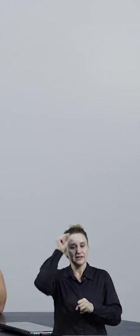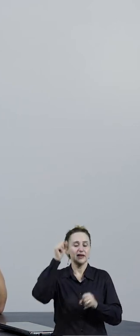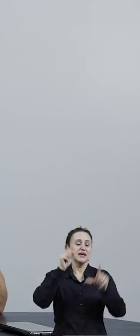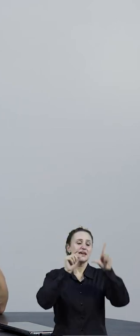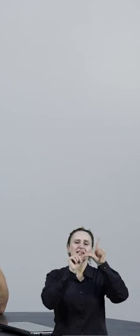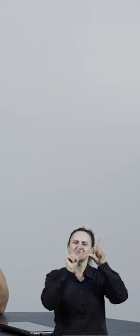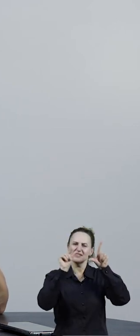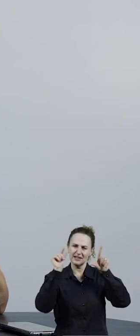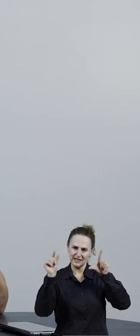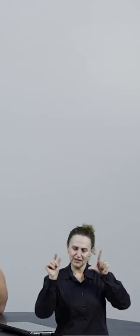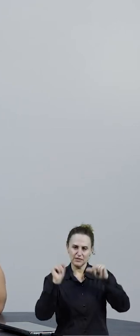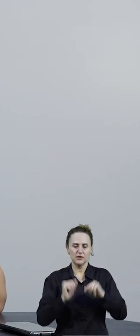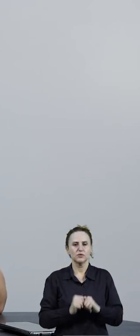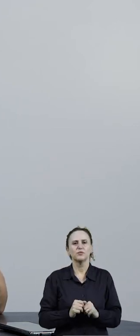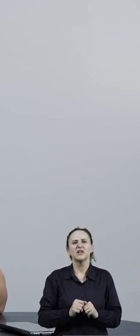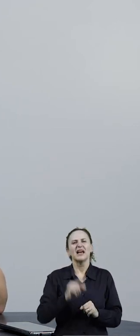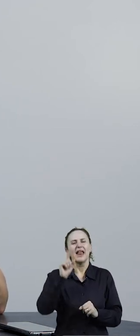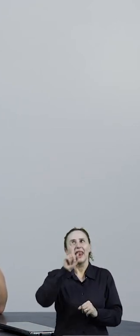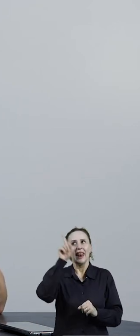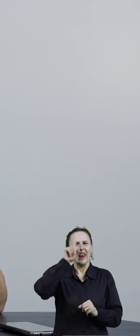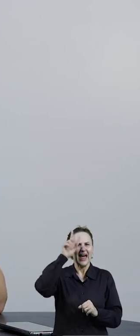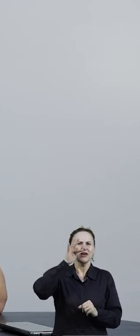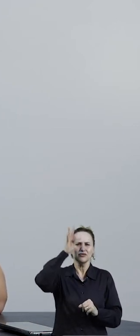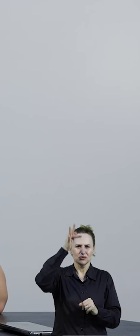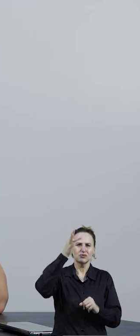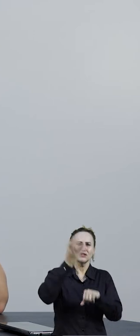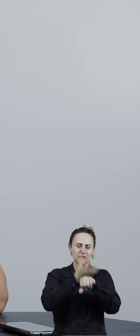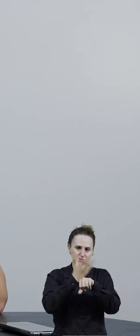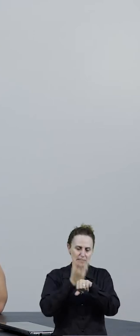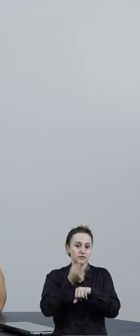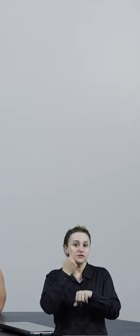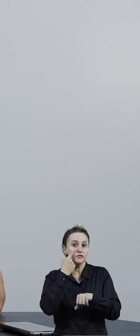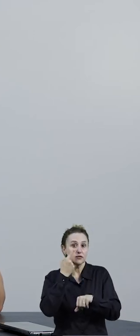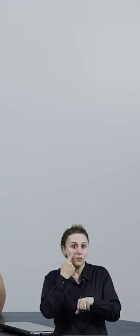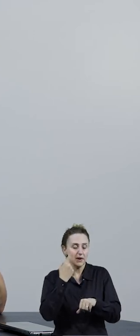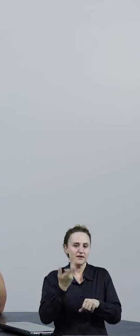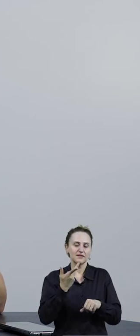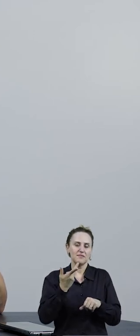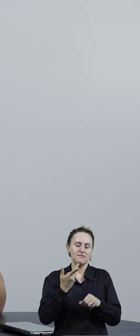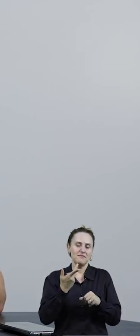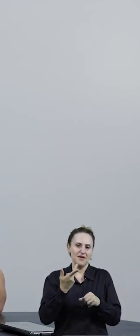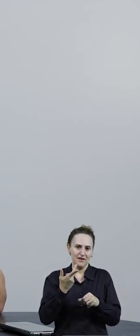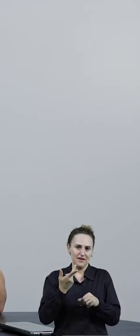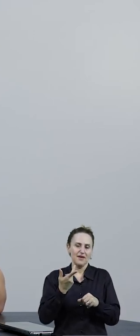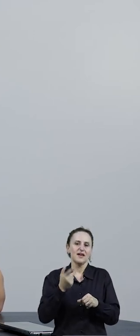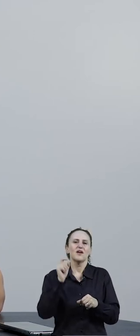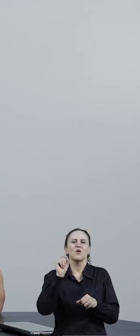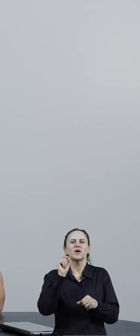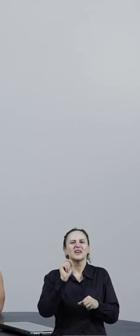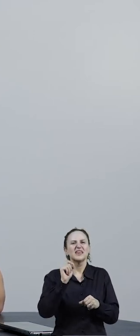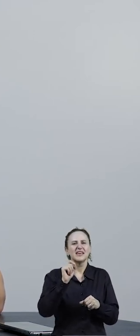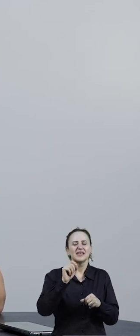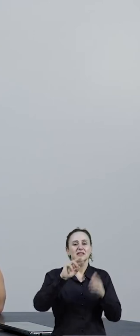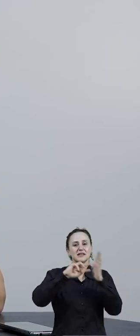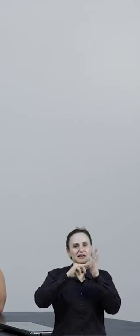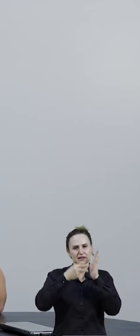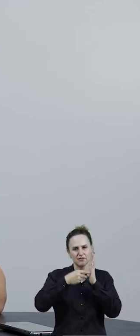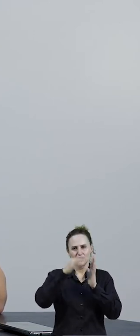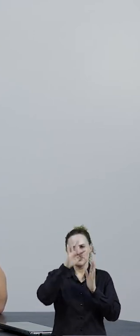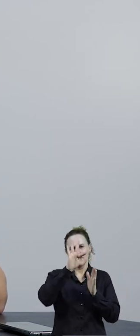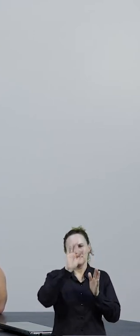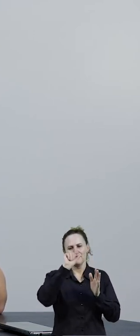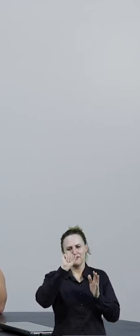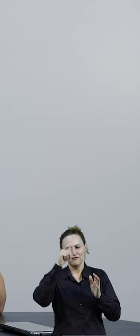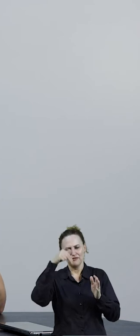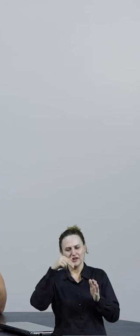Então, aqui é uma introdução, mas lá na disciplina tá bem certinho qual é a página que vocês vão focar mais pra entender o que é uma fanfic, saber